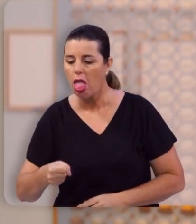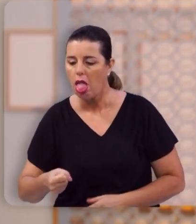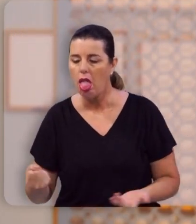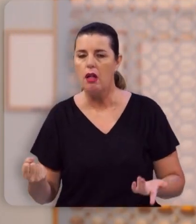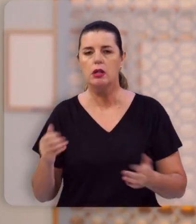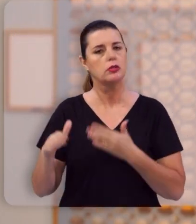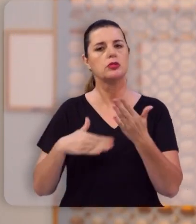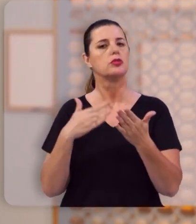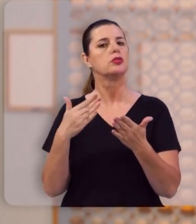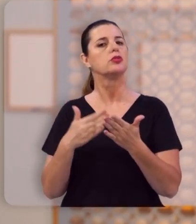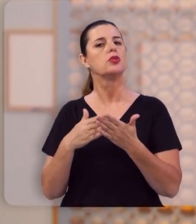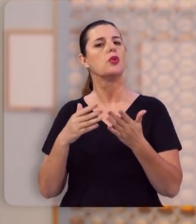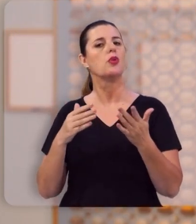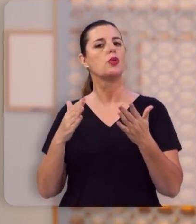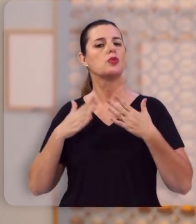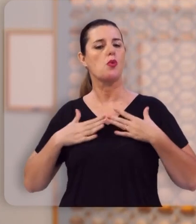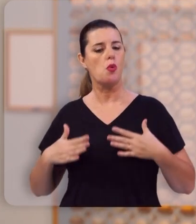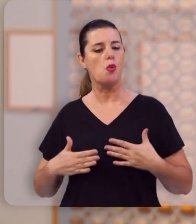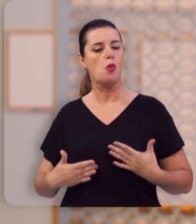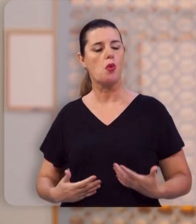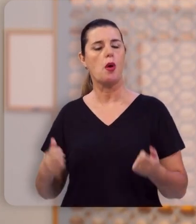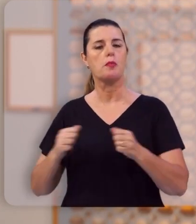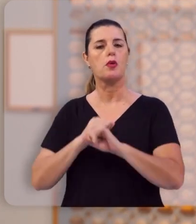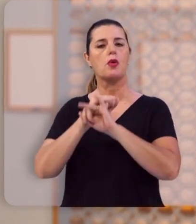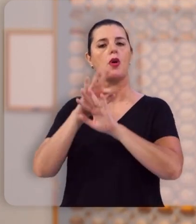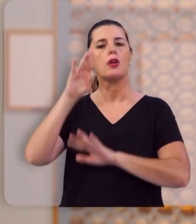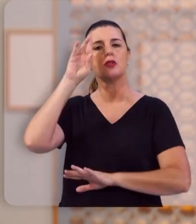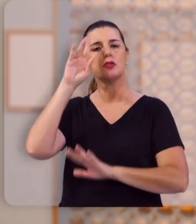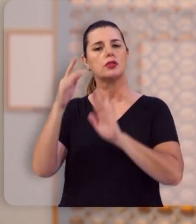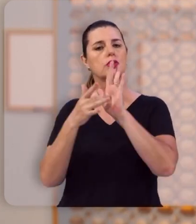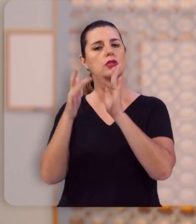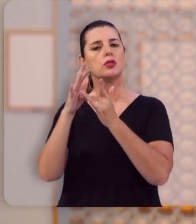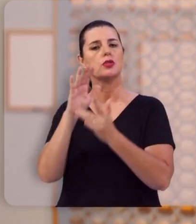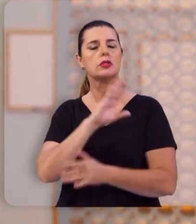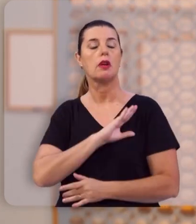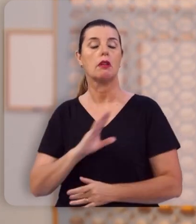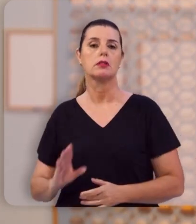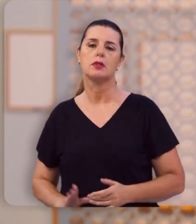um corpo semelhante ao corpo da glória do Senhor Jesus.